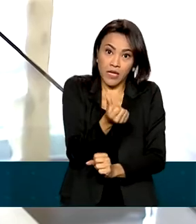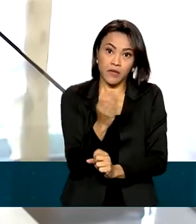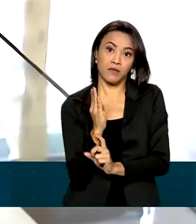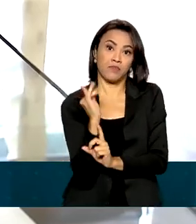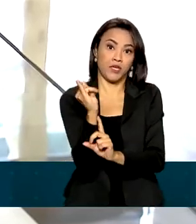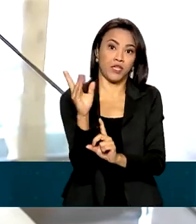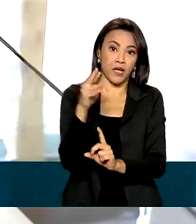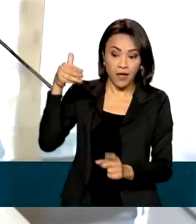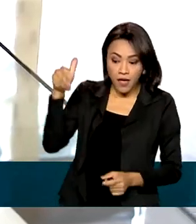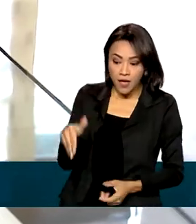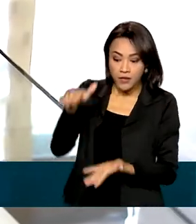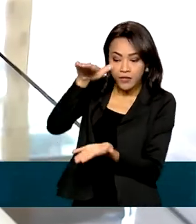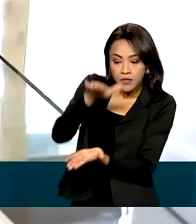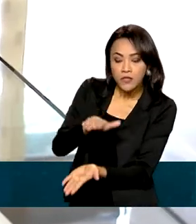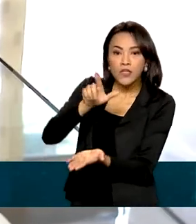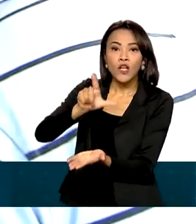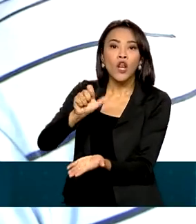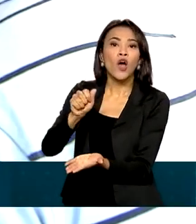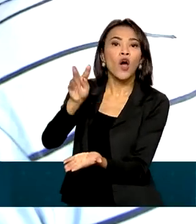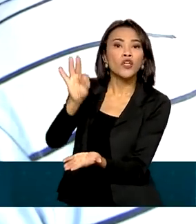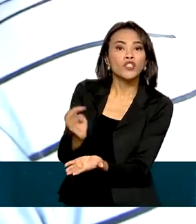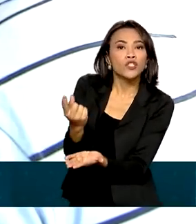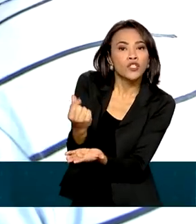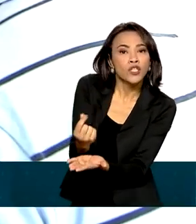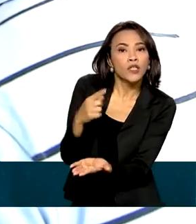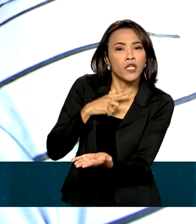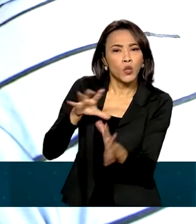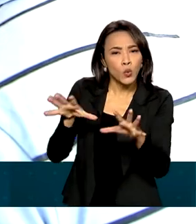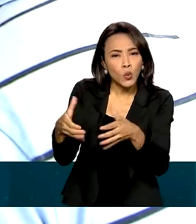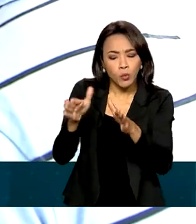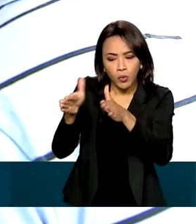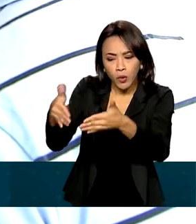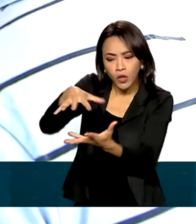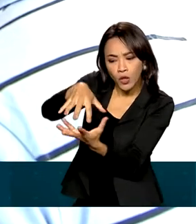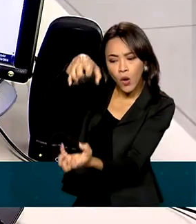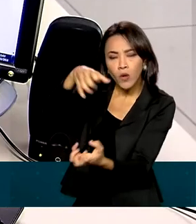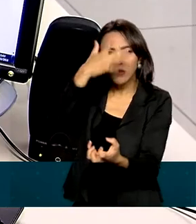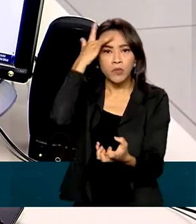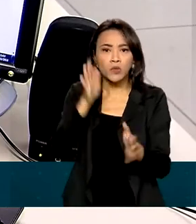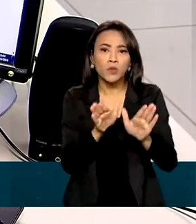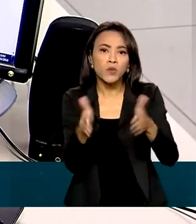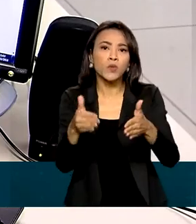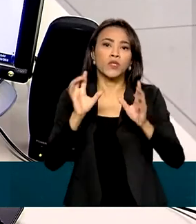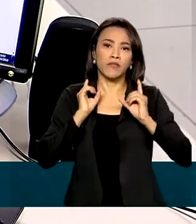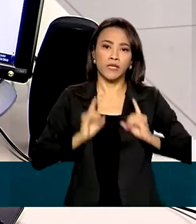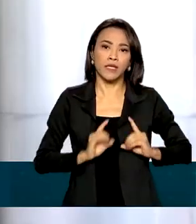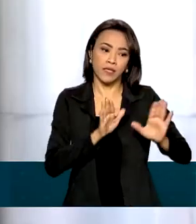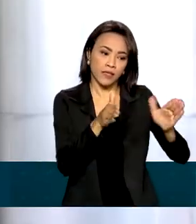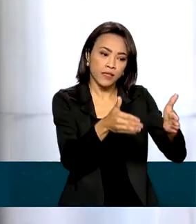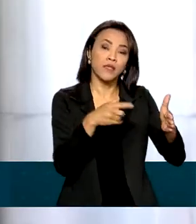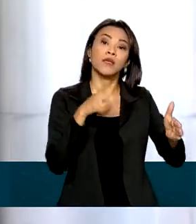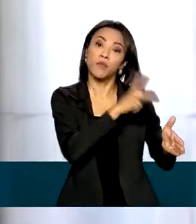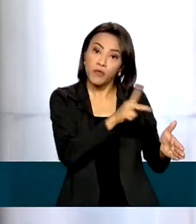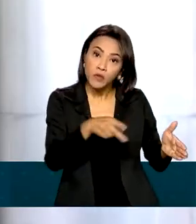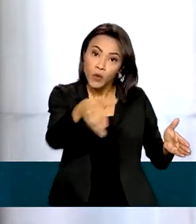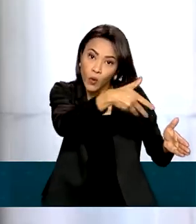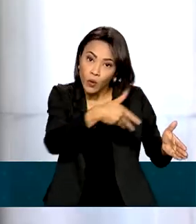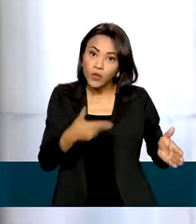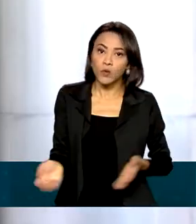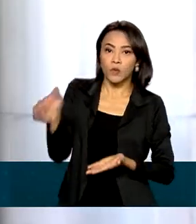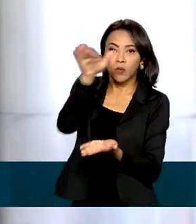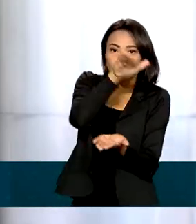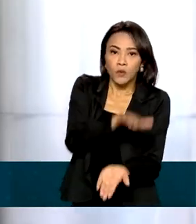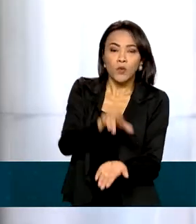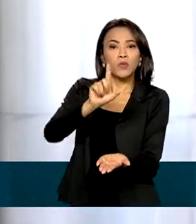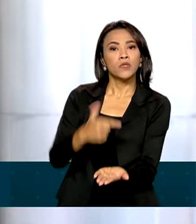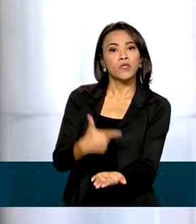esse lote contempla grupos prioritários como idosos, pessoas com deficiência e professores. Já o segundo lote, ele será